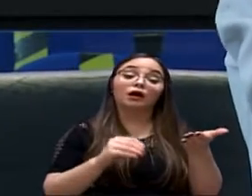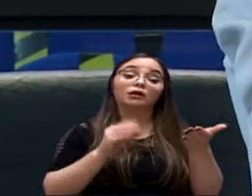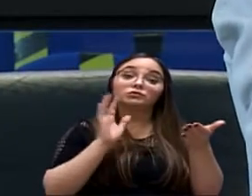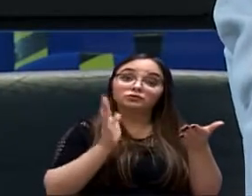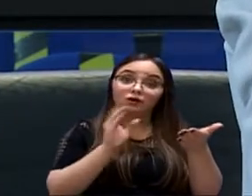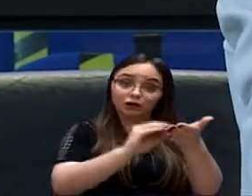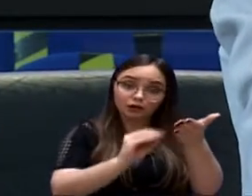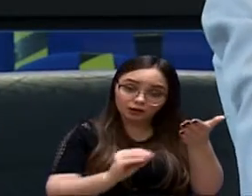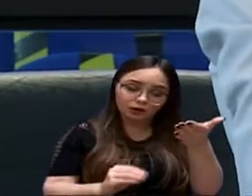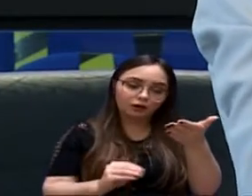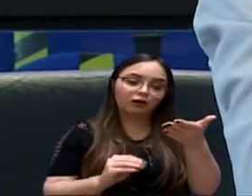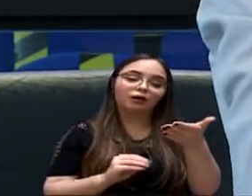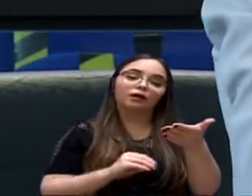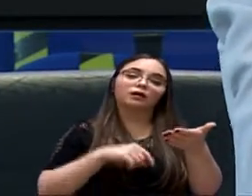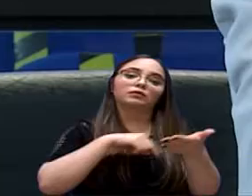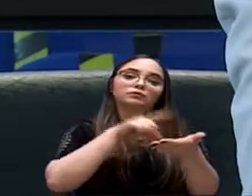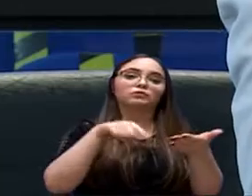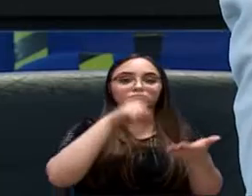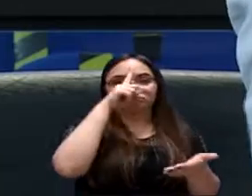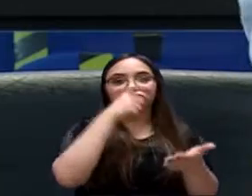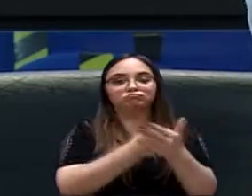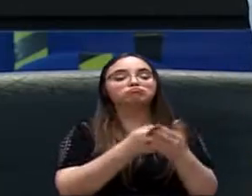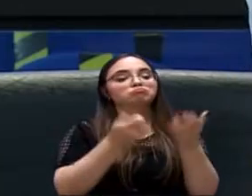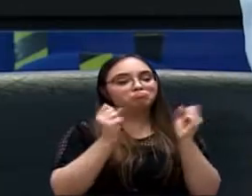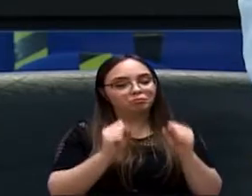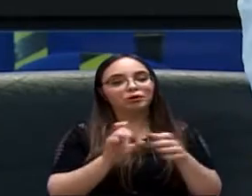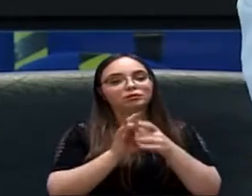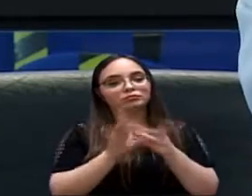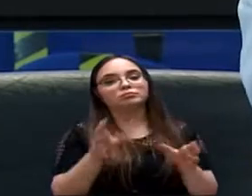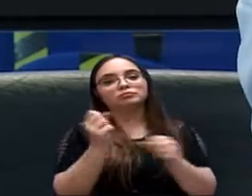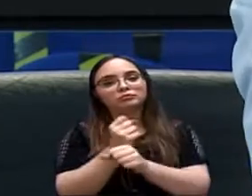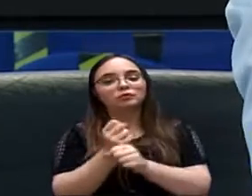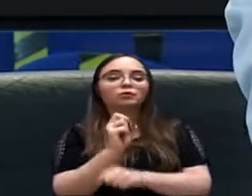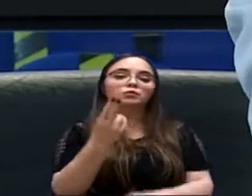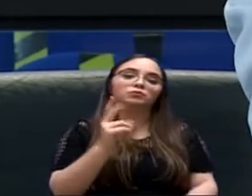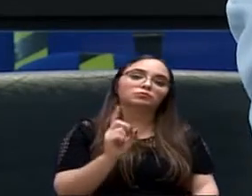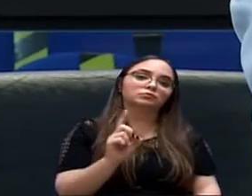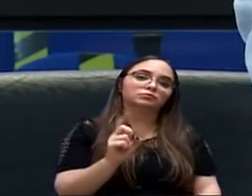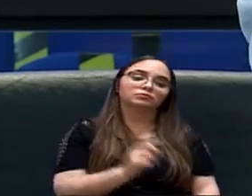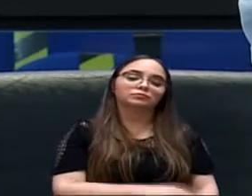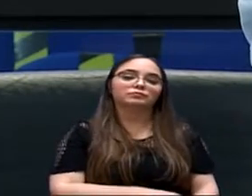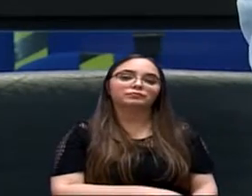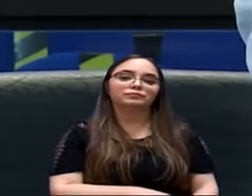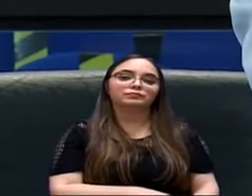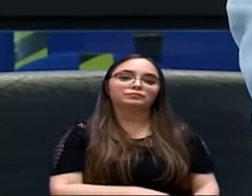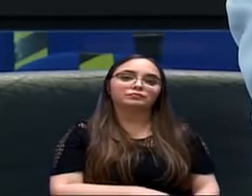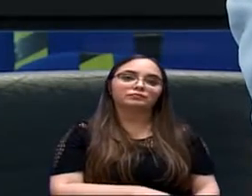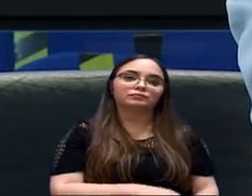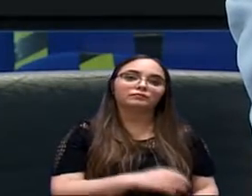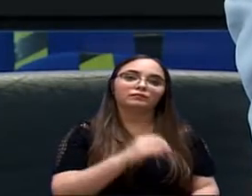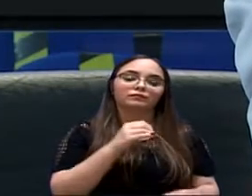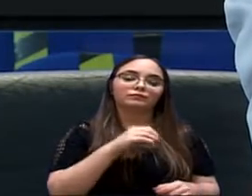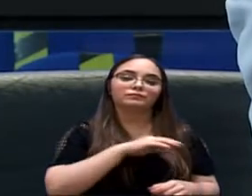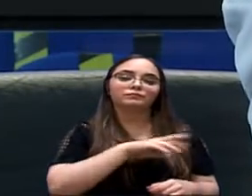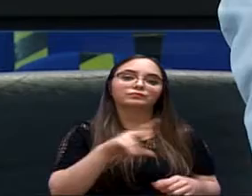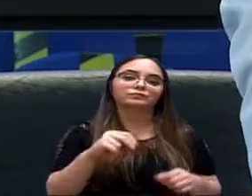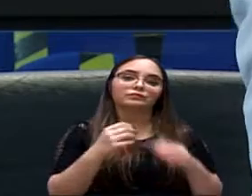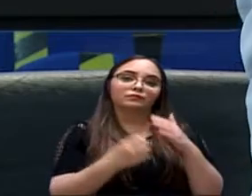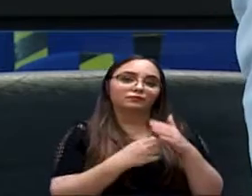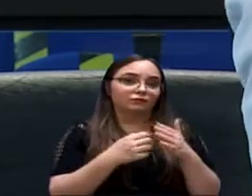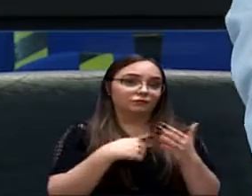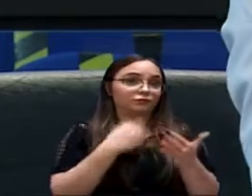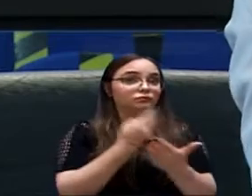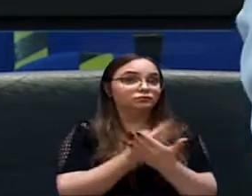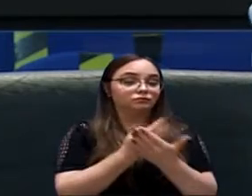deve definir? A prefeitura. Ouvindo. Estão aqui, olha. Os impactos gerados pelo empreendimento terão medidas... Eu